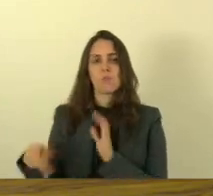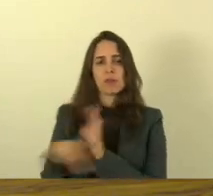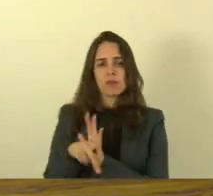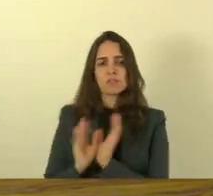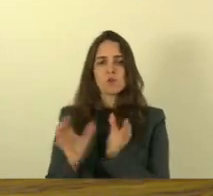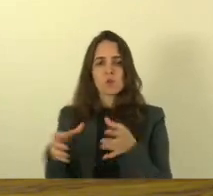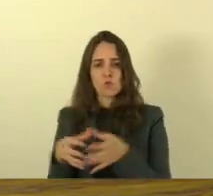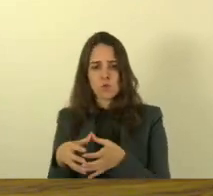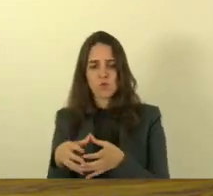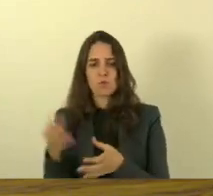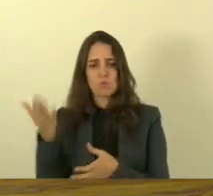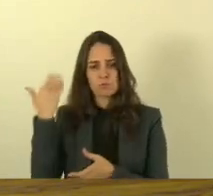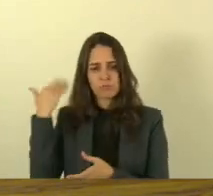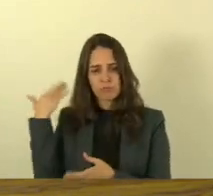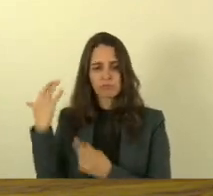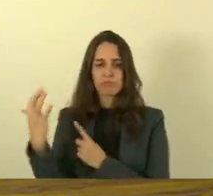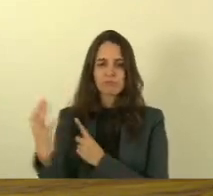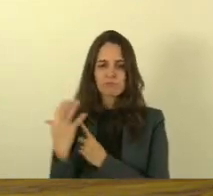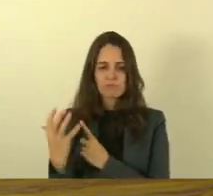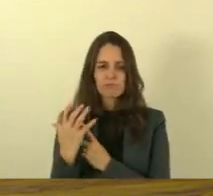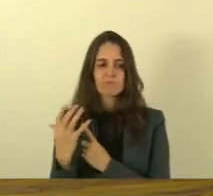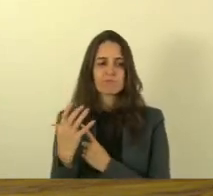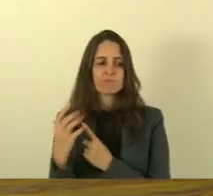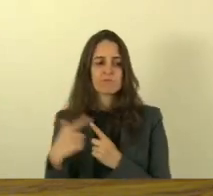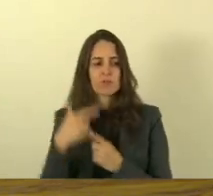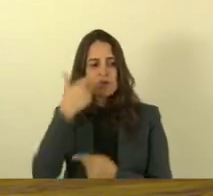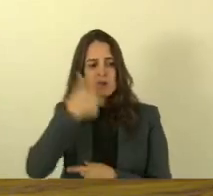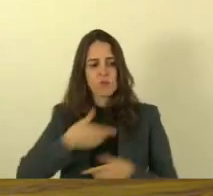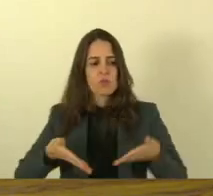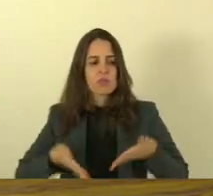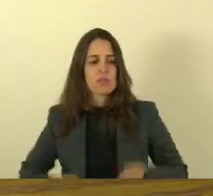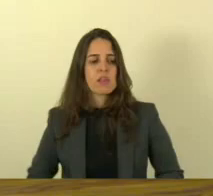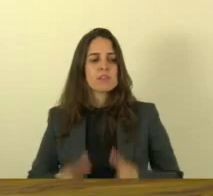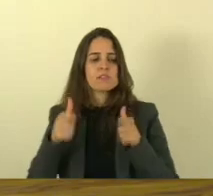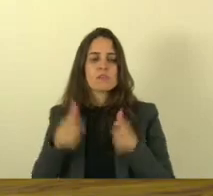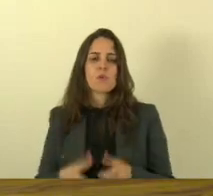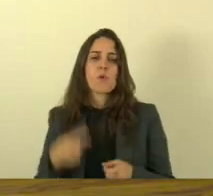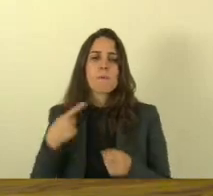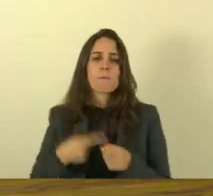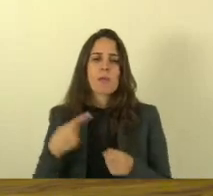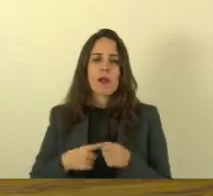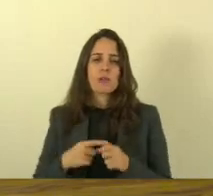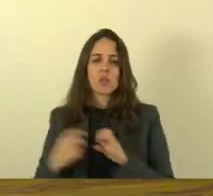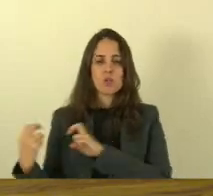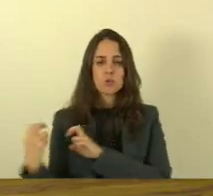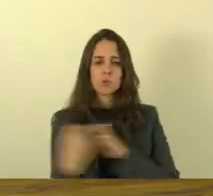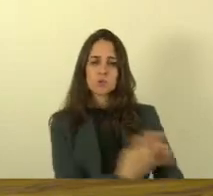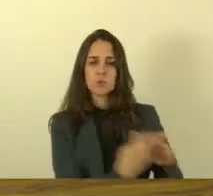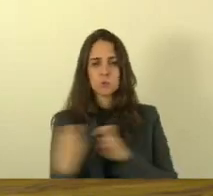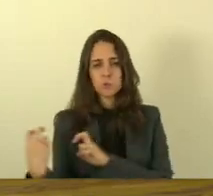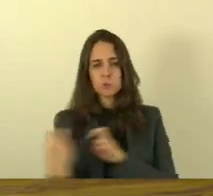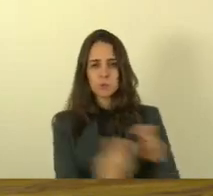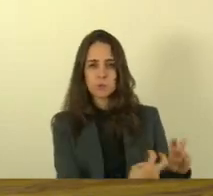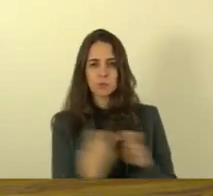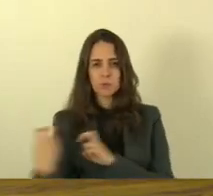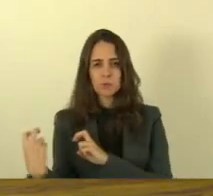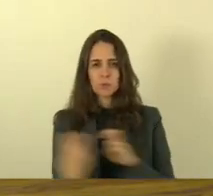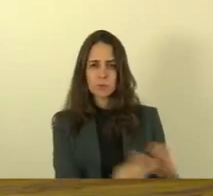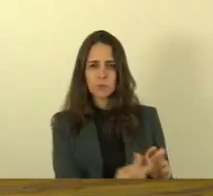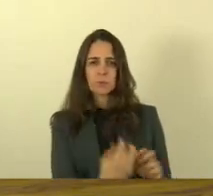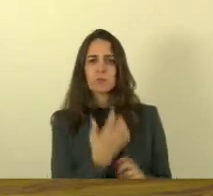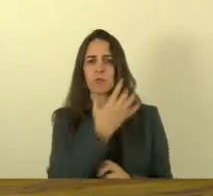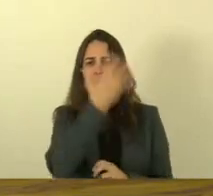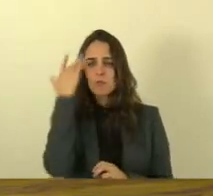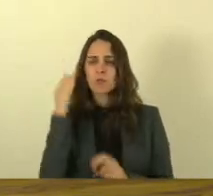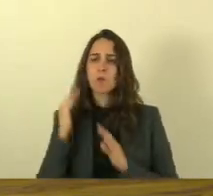influenciou muito porque eu nasci num bairro de influência ferroviária ele era povoado por muitos